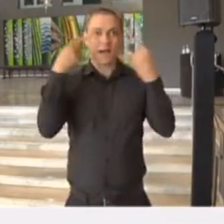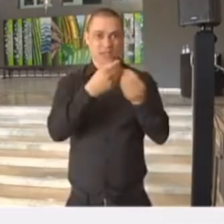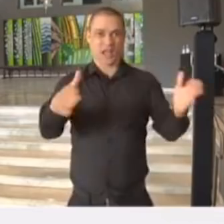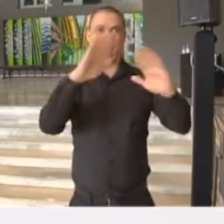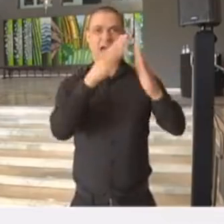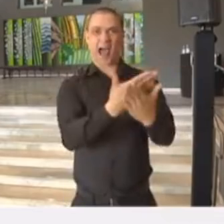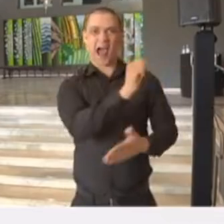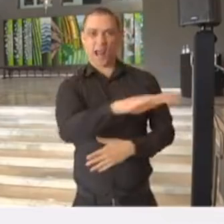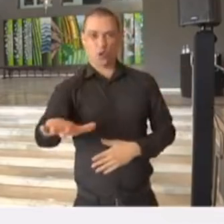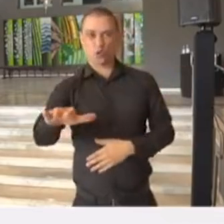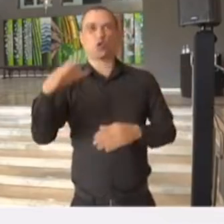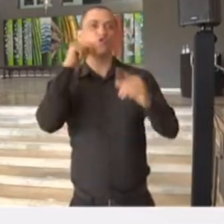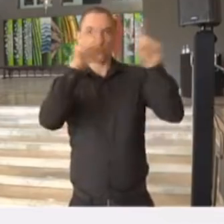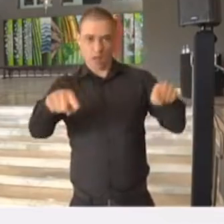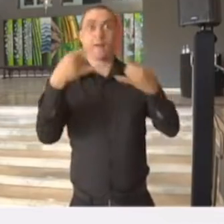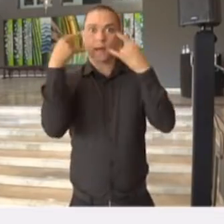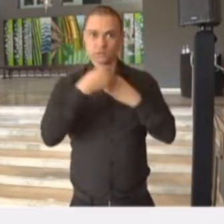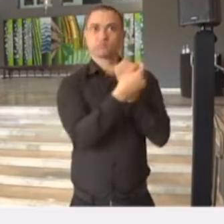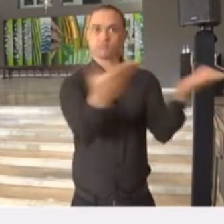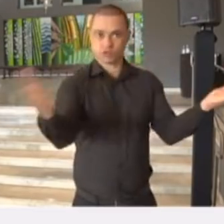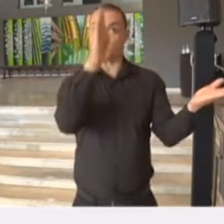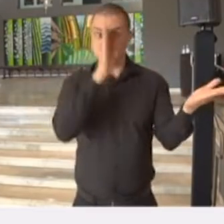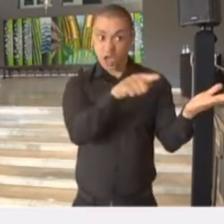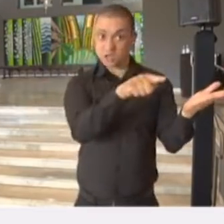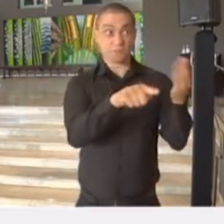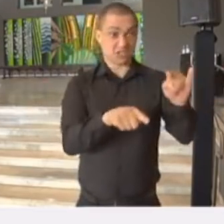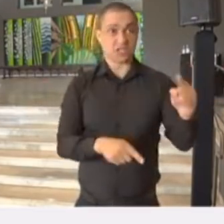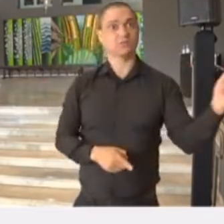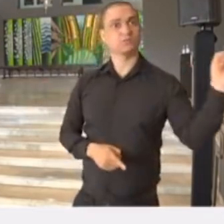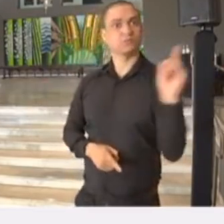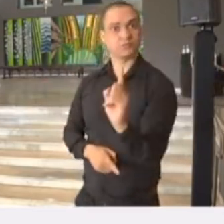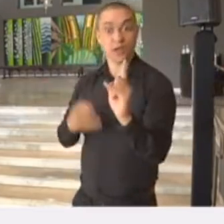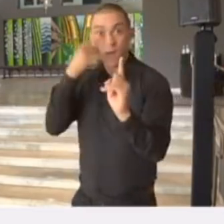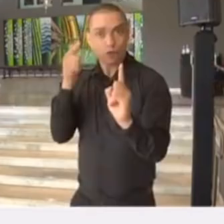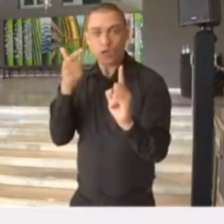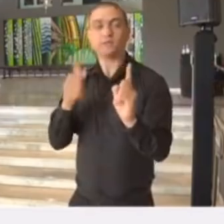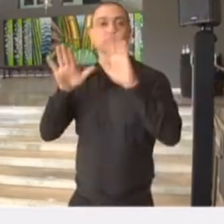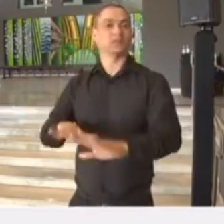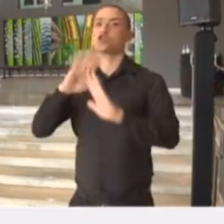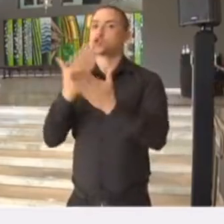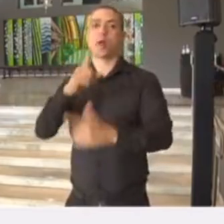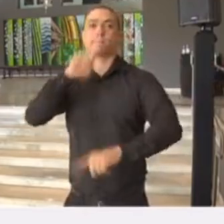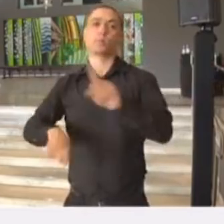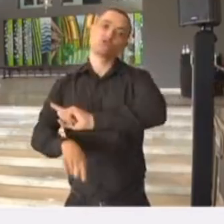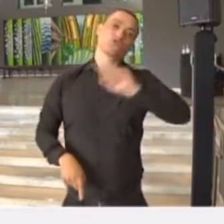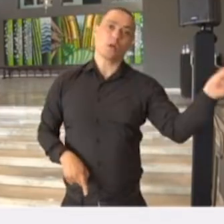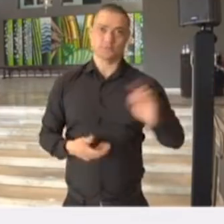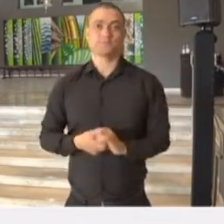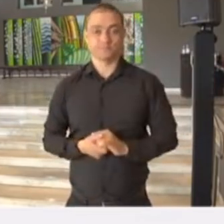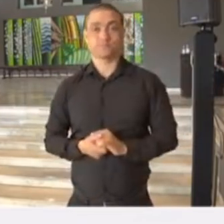estudantes, funcionários, e isso será obrigatório. Se o aluno não estiver de máscara, ele não poderá permanecer na escola.